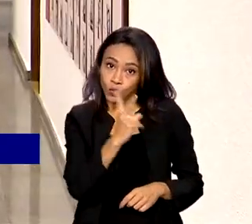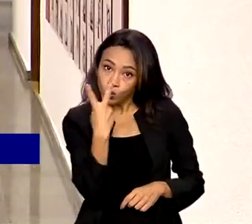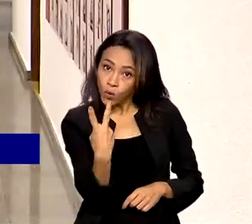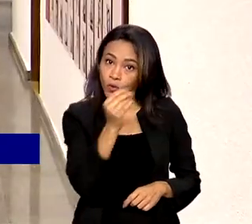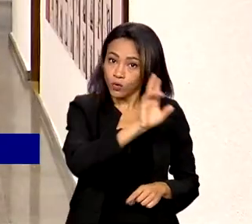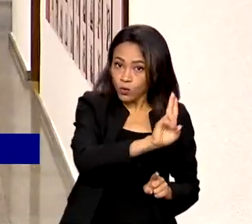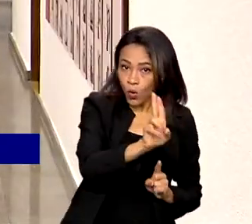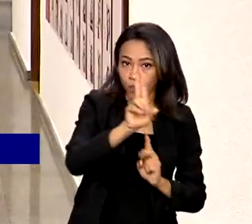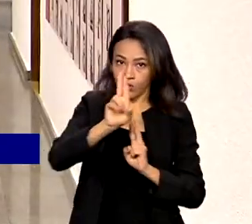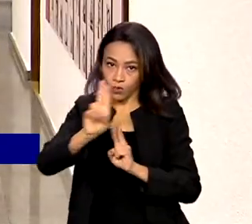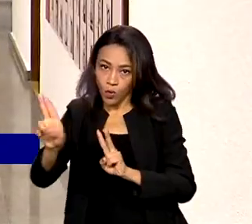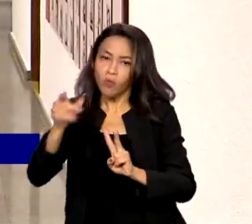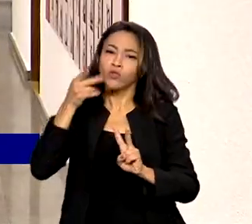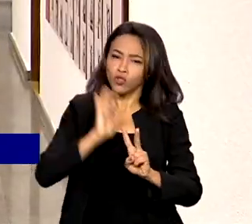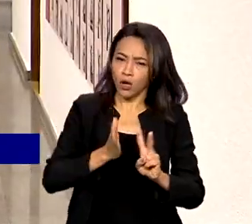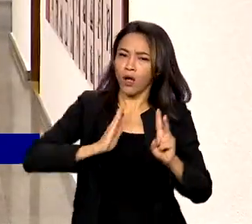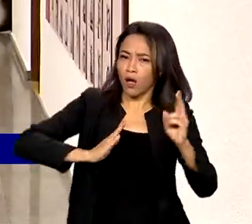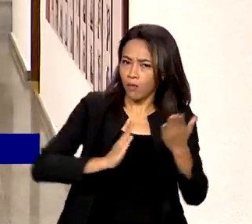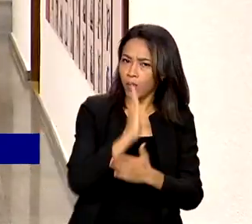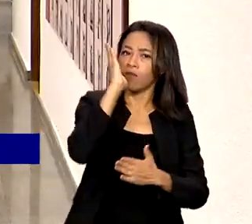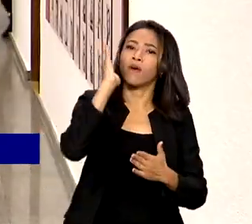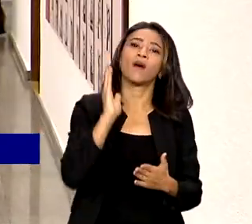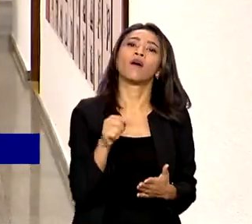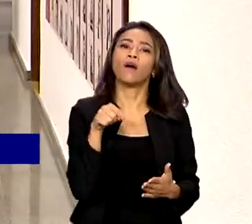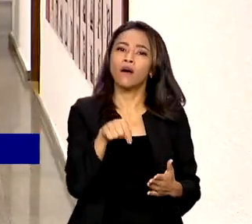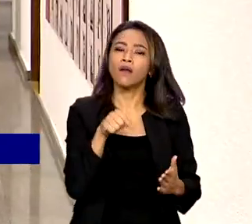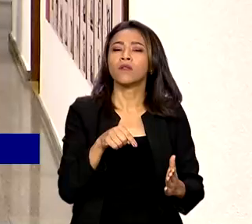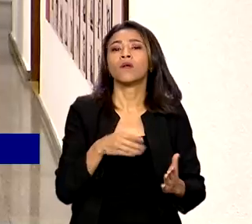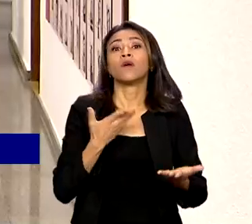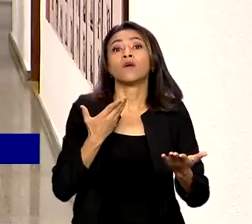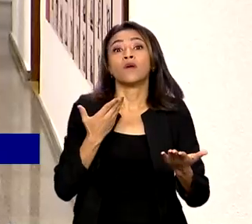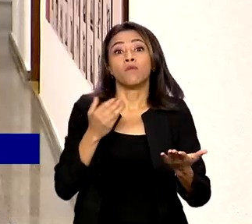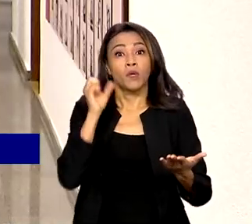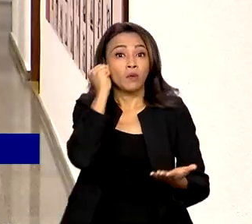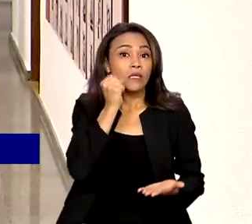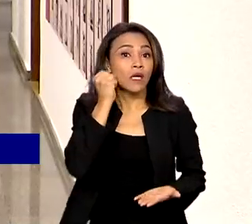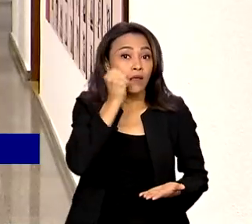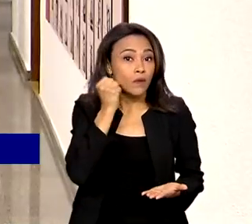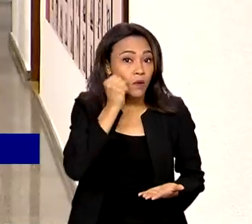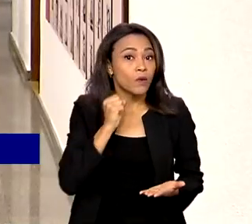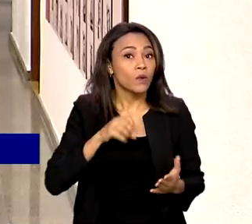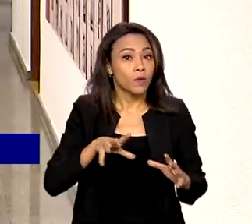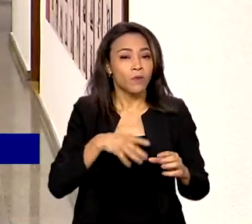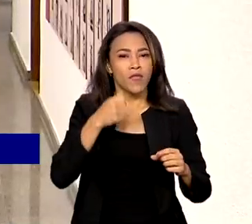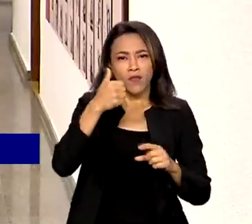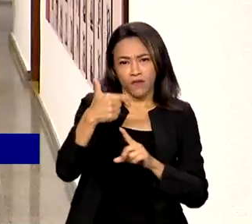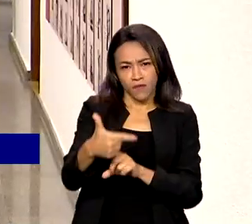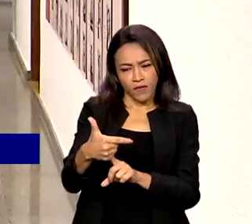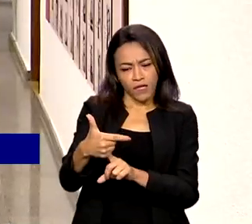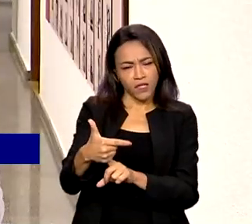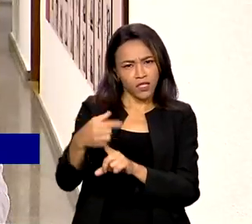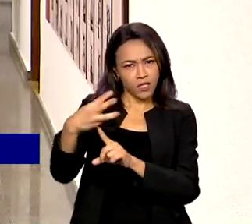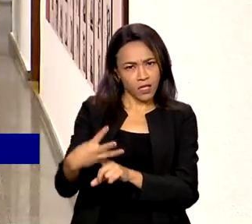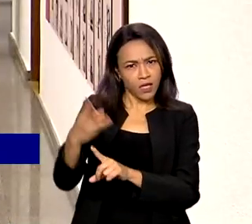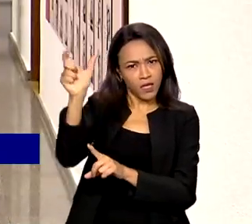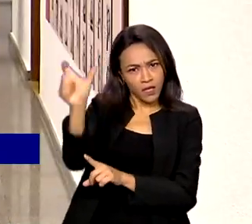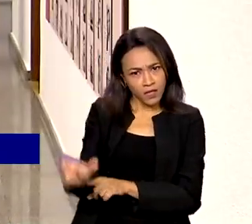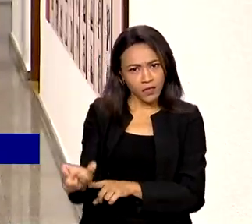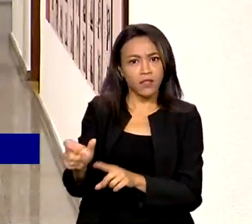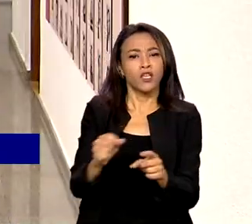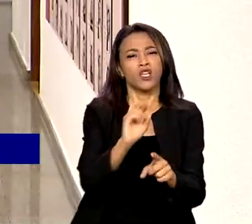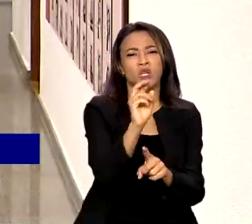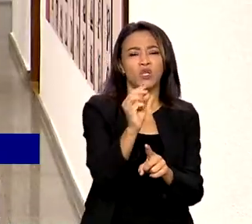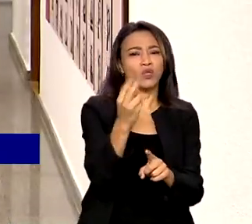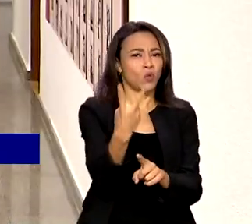Aquino foram aprovados pelos senadores da Comissão de Assuntos Econômicos. Galípolo por 23 votos favoráveis e dois contrários